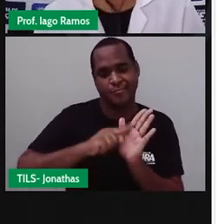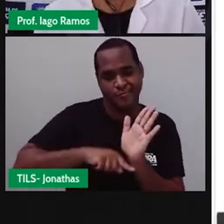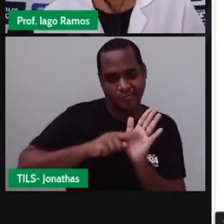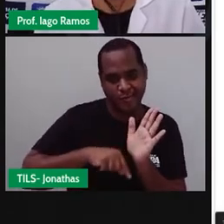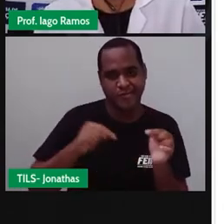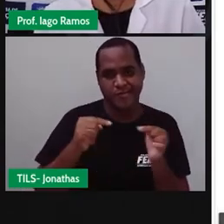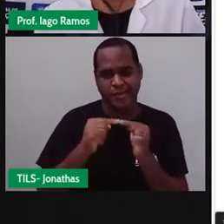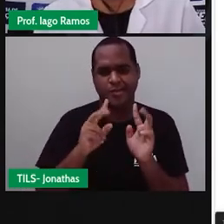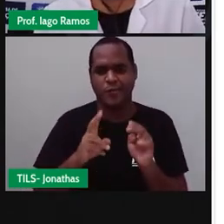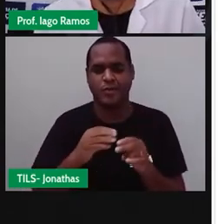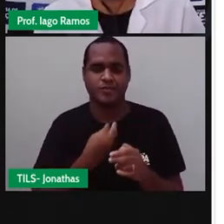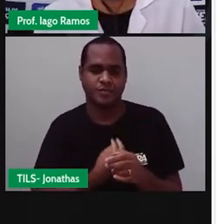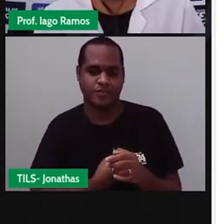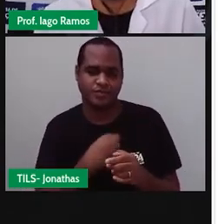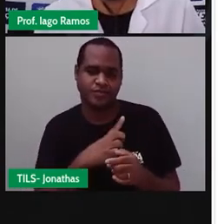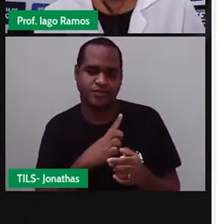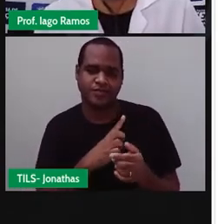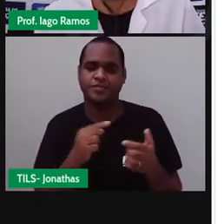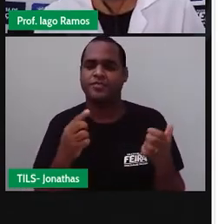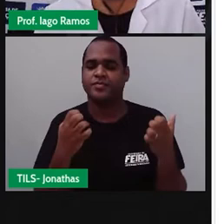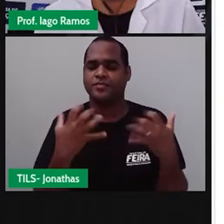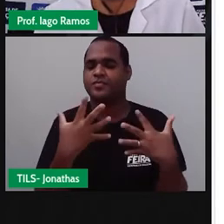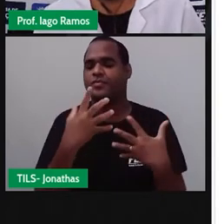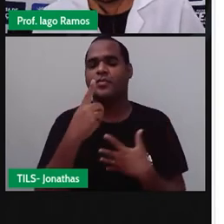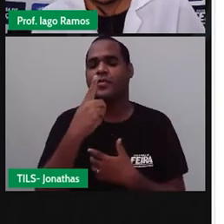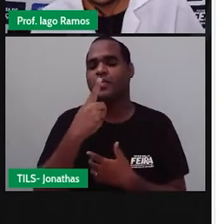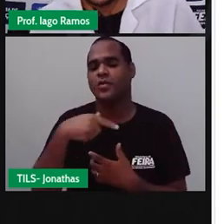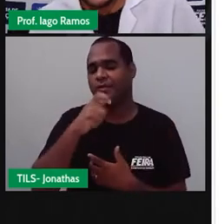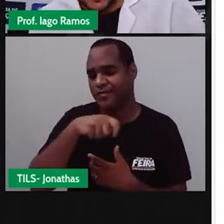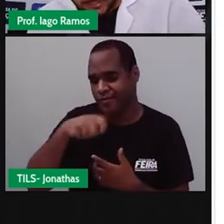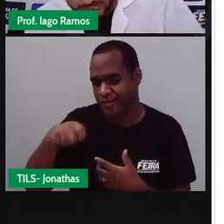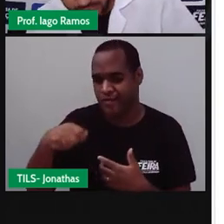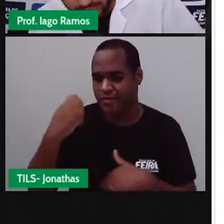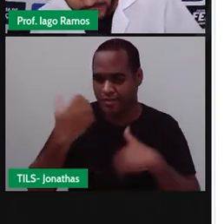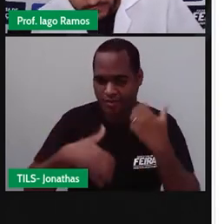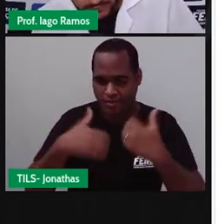negativo. Então nós vamos escrever isso aqui, olha só.